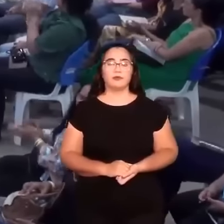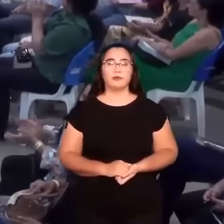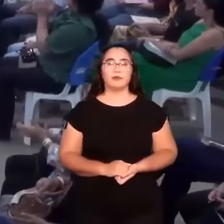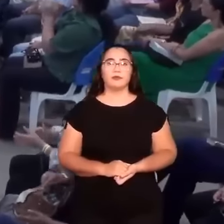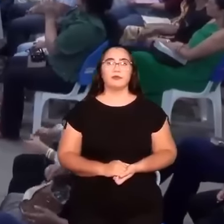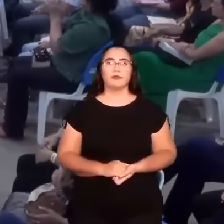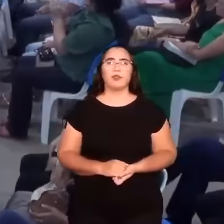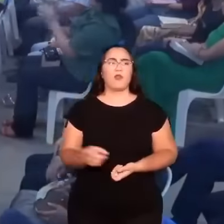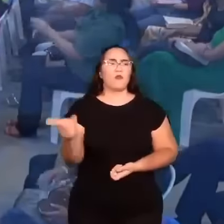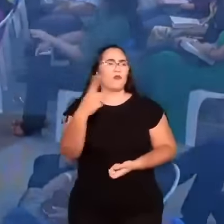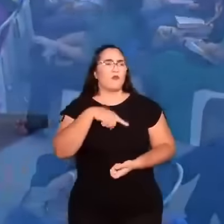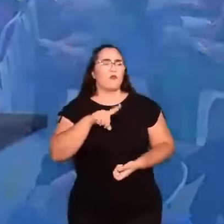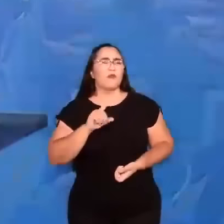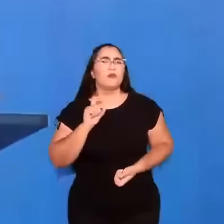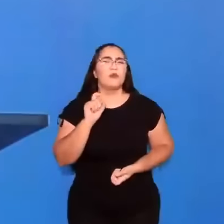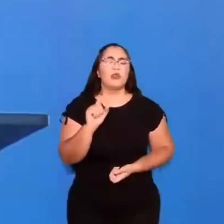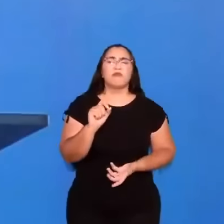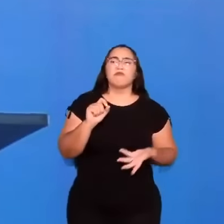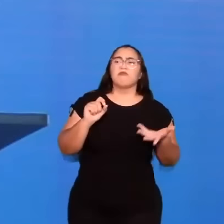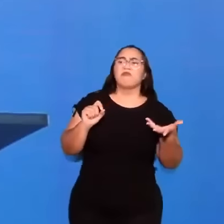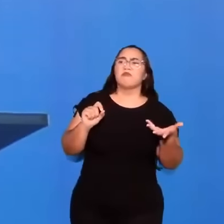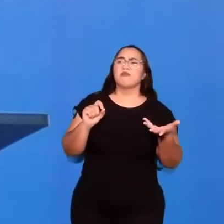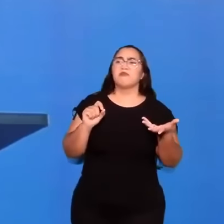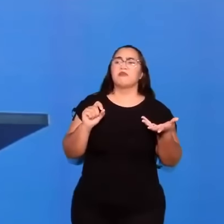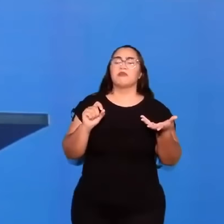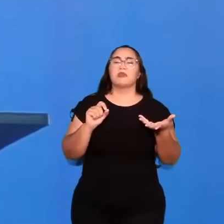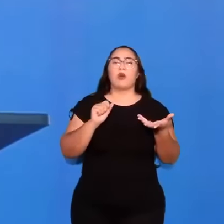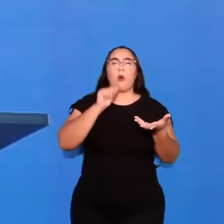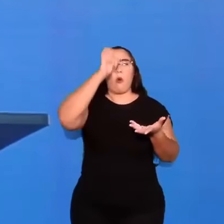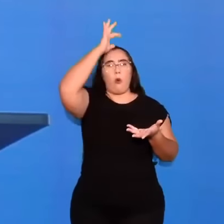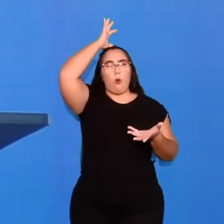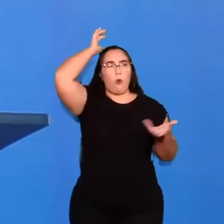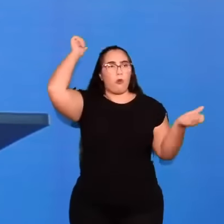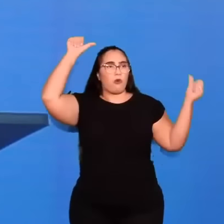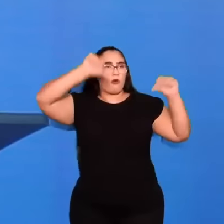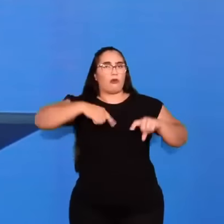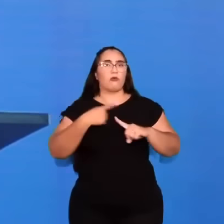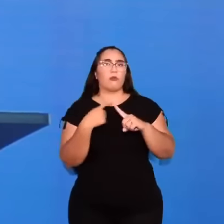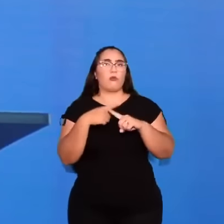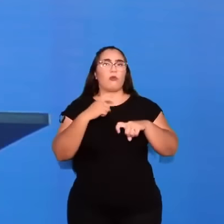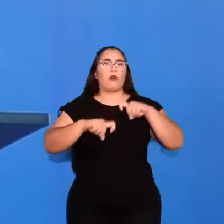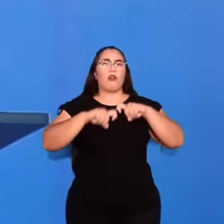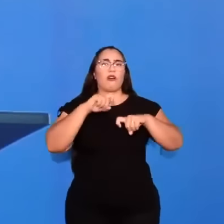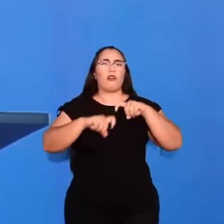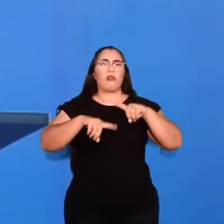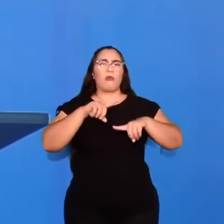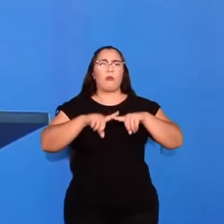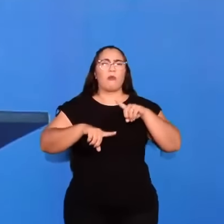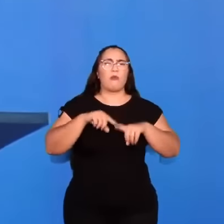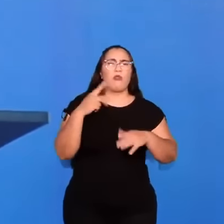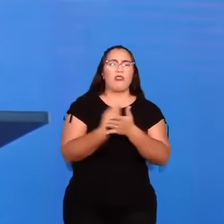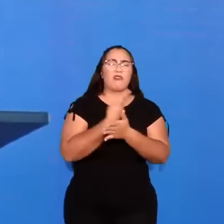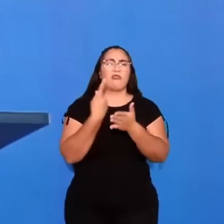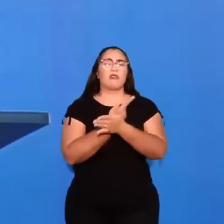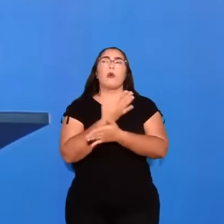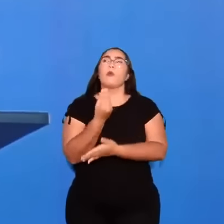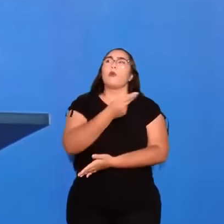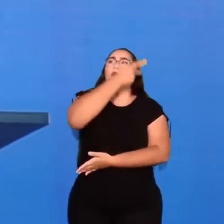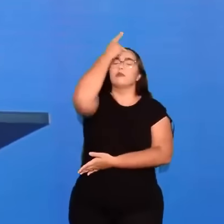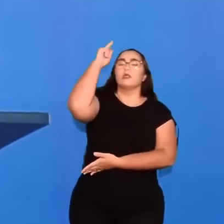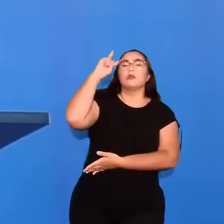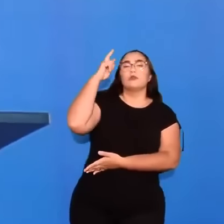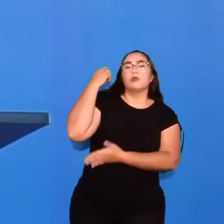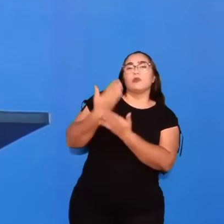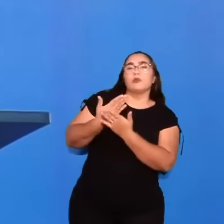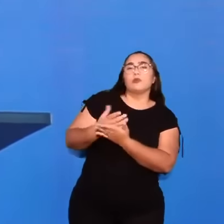Não se engone meu irmão, Roma caiu por causa da perversão sexual. Muitos historiadores dizem, que foi por